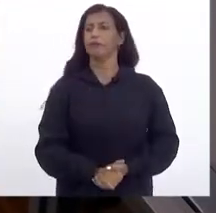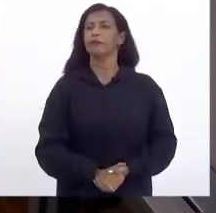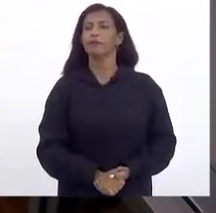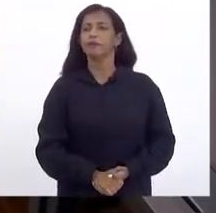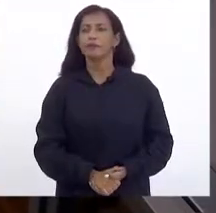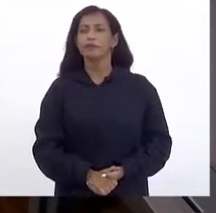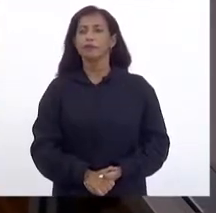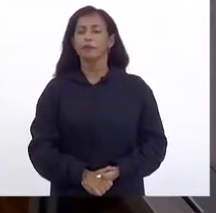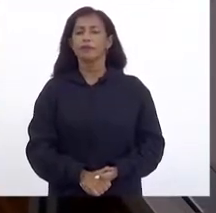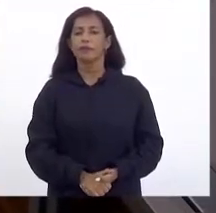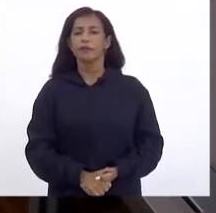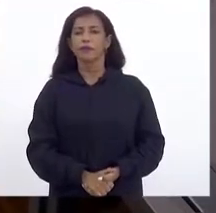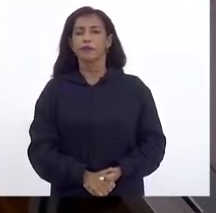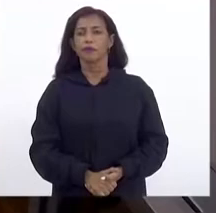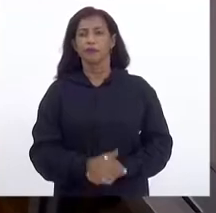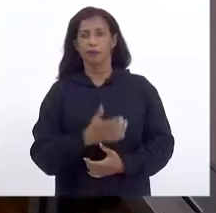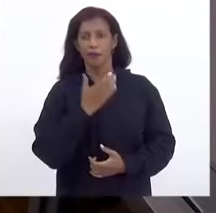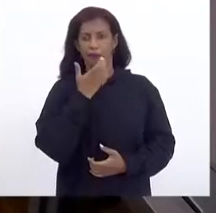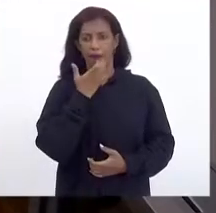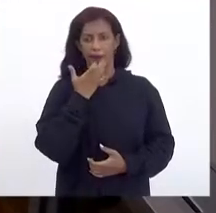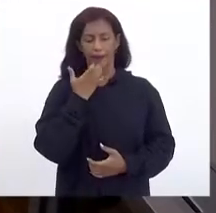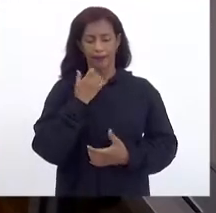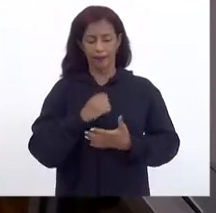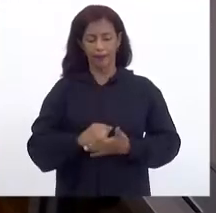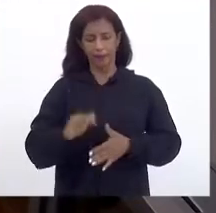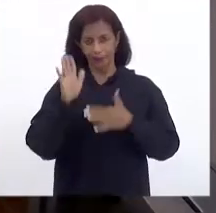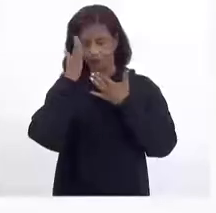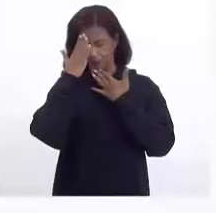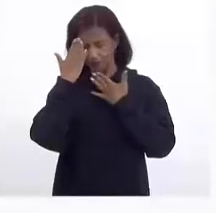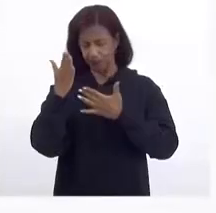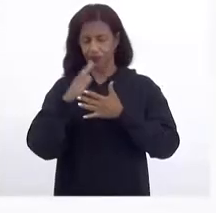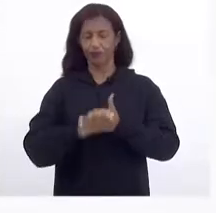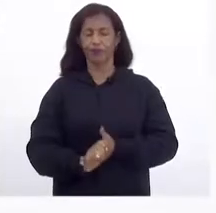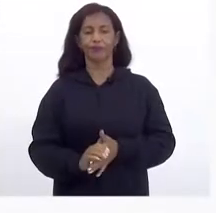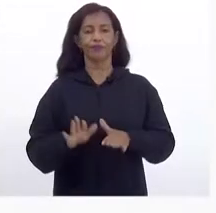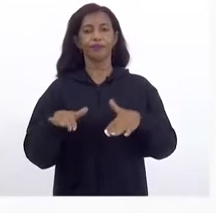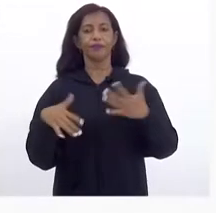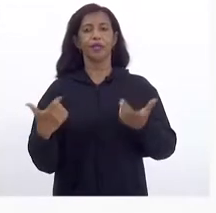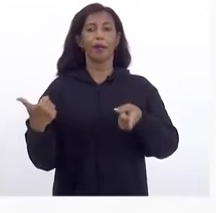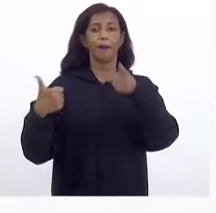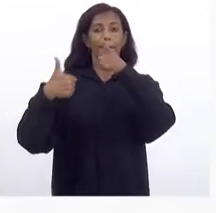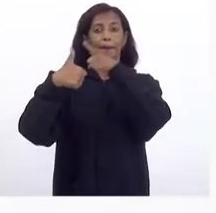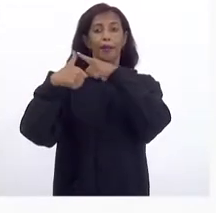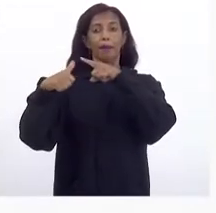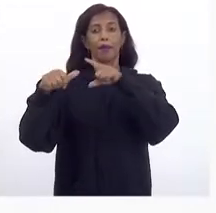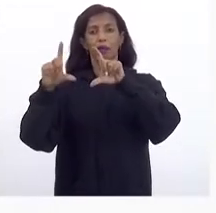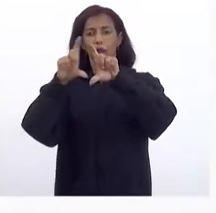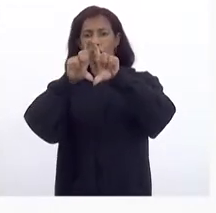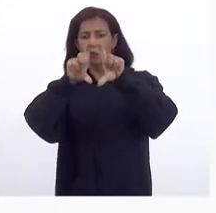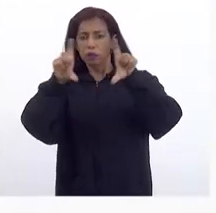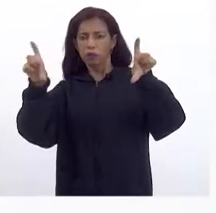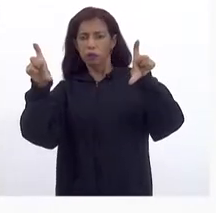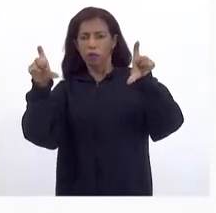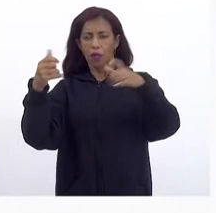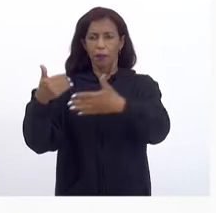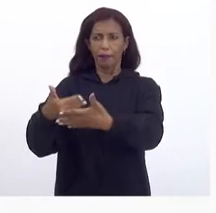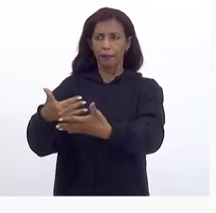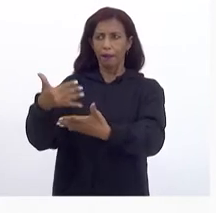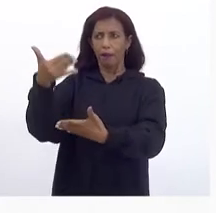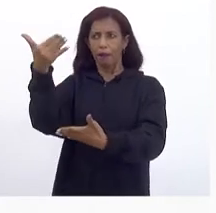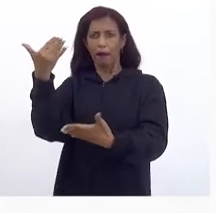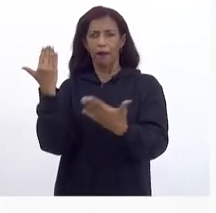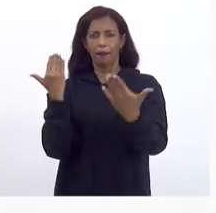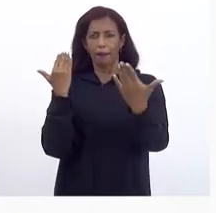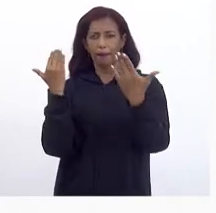Ok Ok Obrigado Samit Então aí Nós temos No primeiro slide Alguns parâmetros